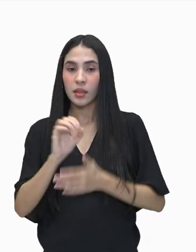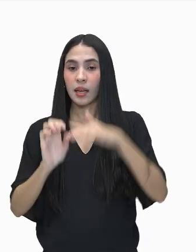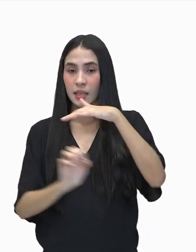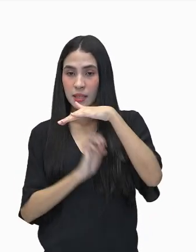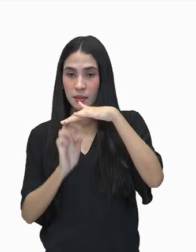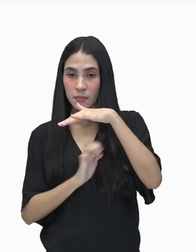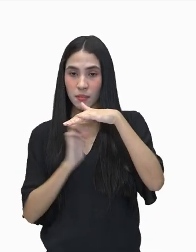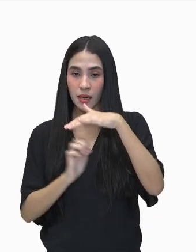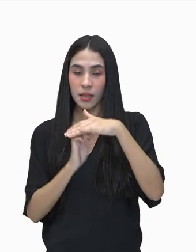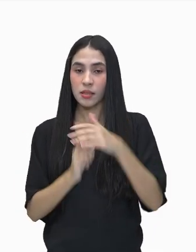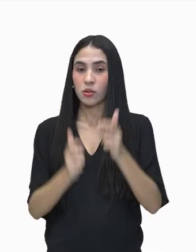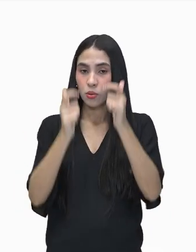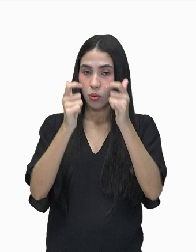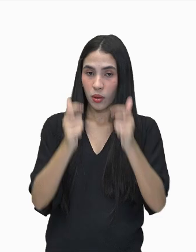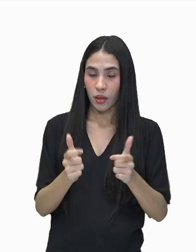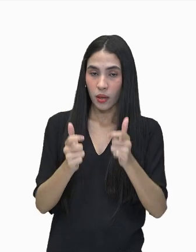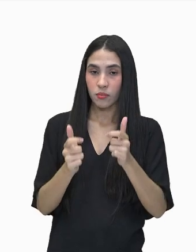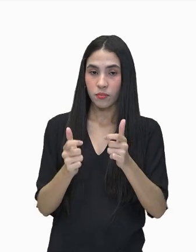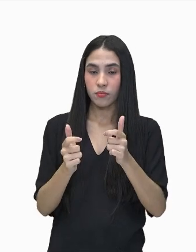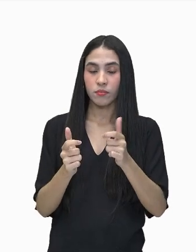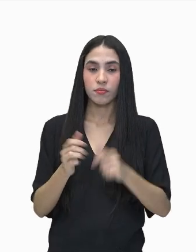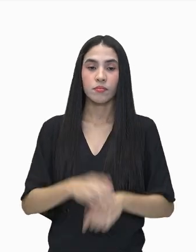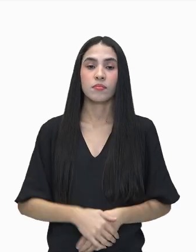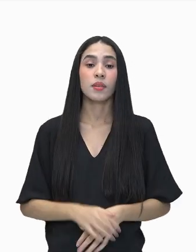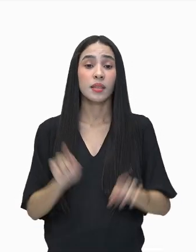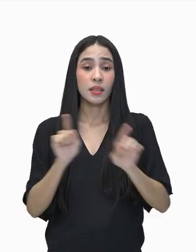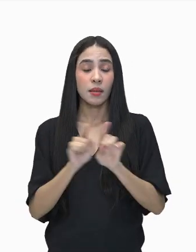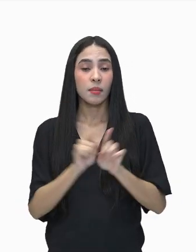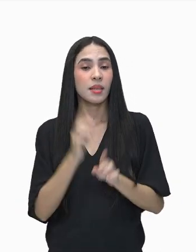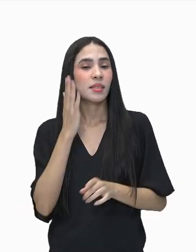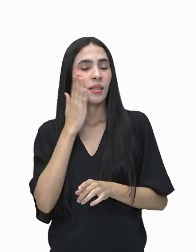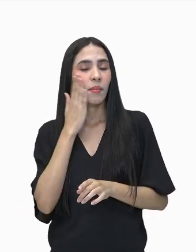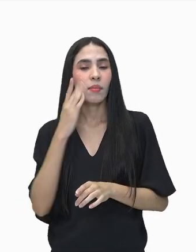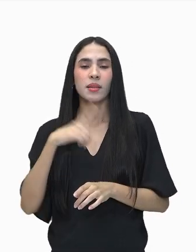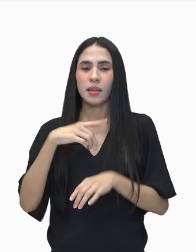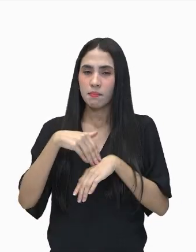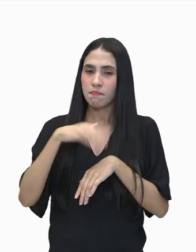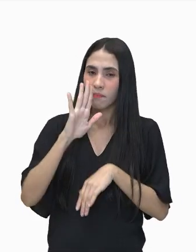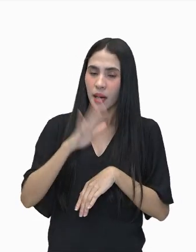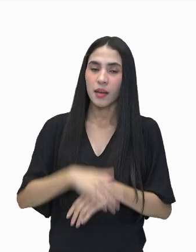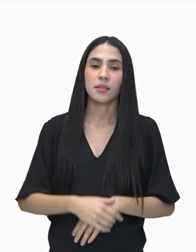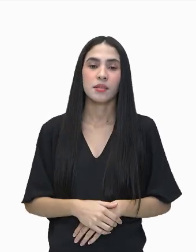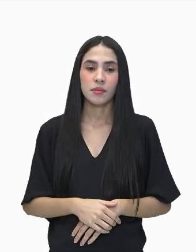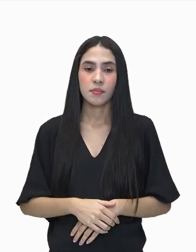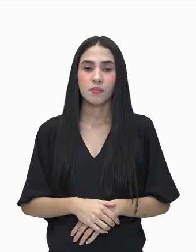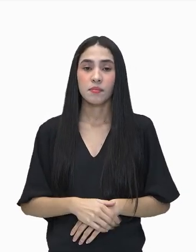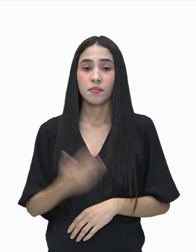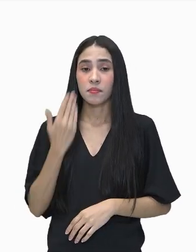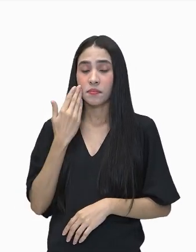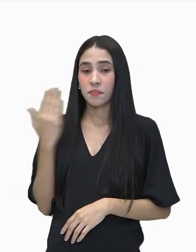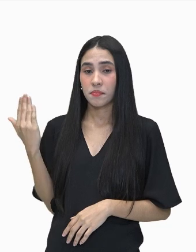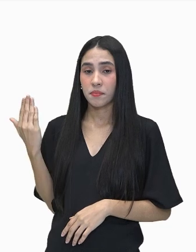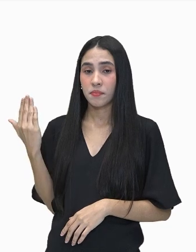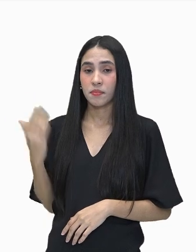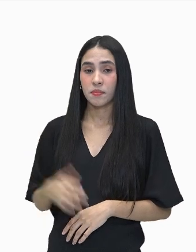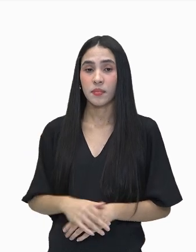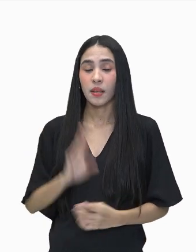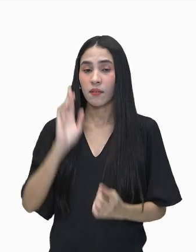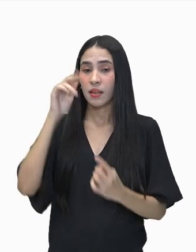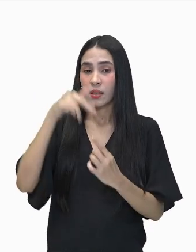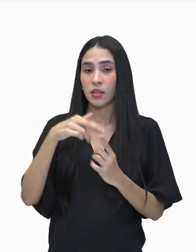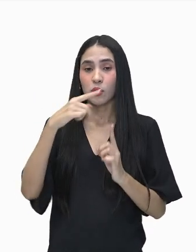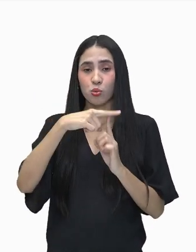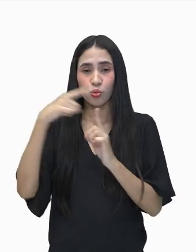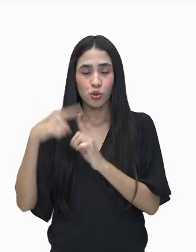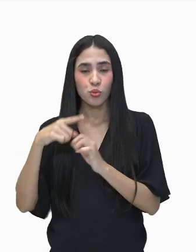localizadas nessa região. Nós sabemos que são muito mais, isso aqui diz respeito a um tipo de